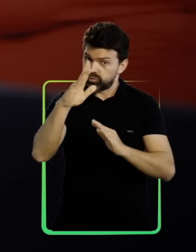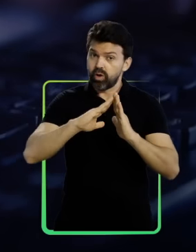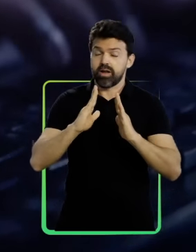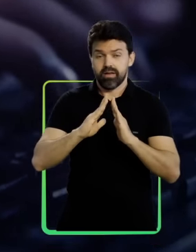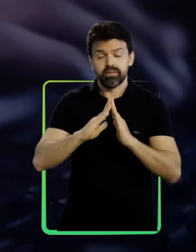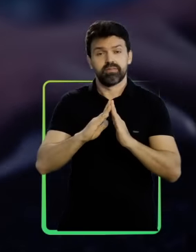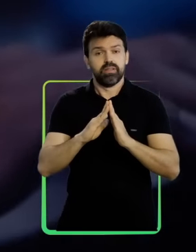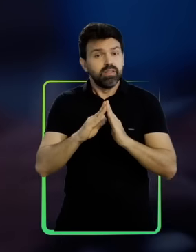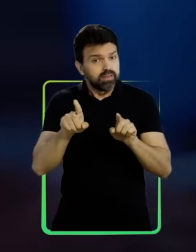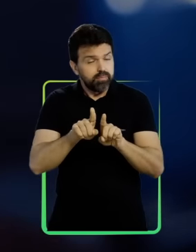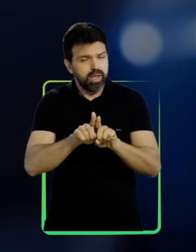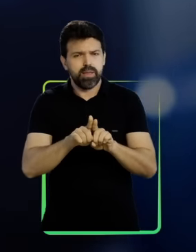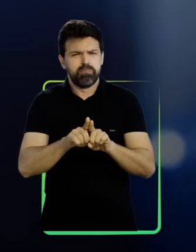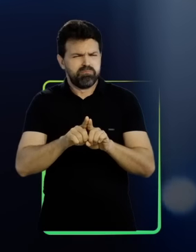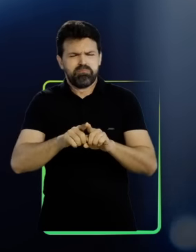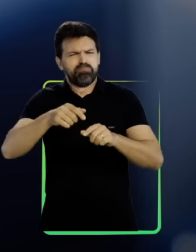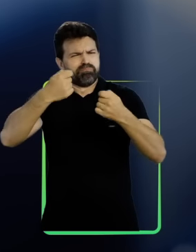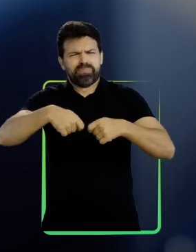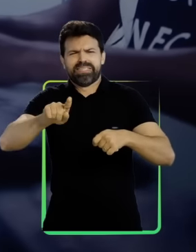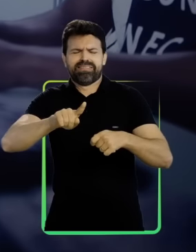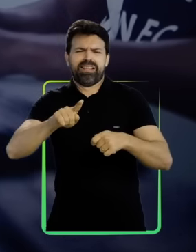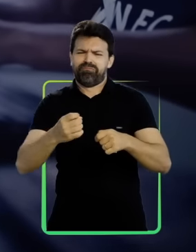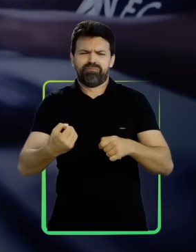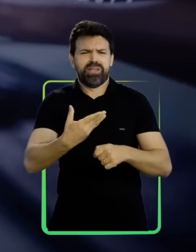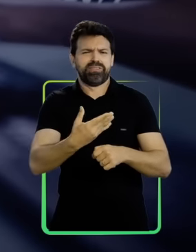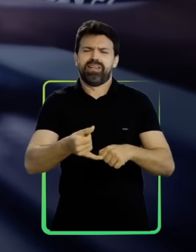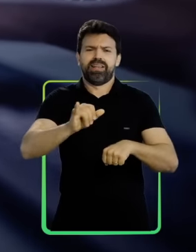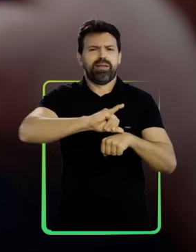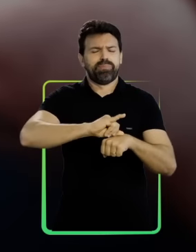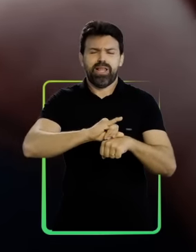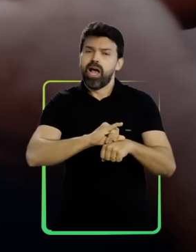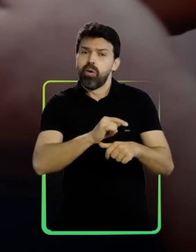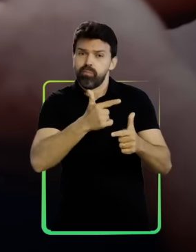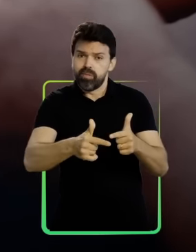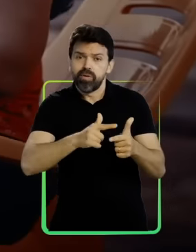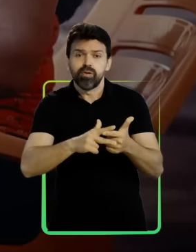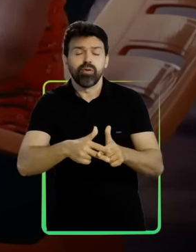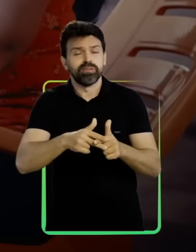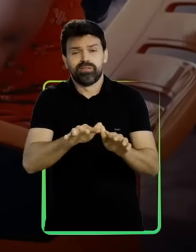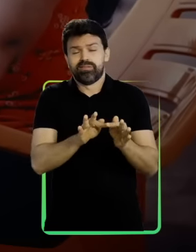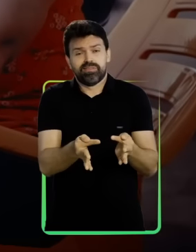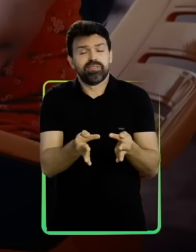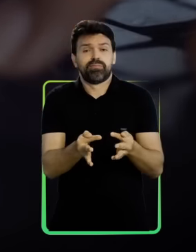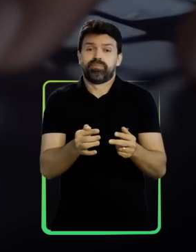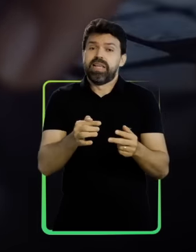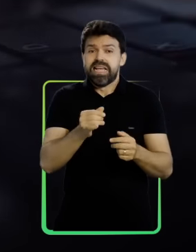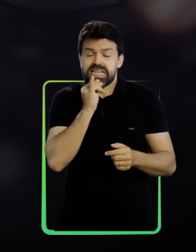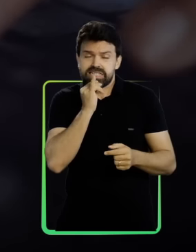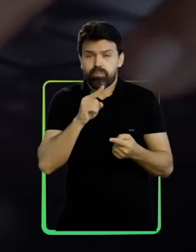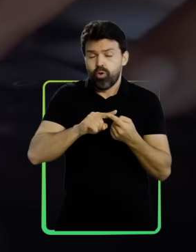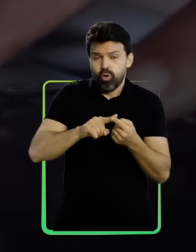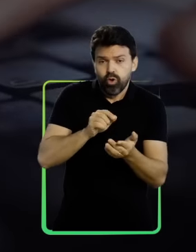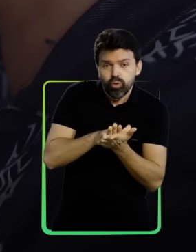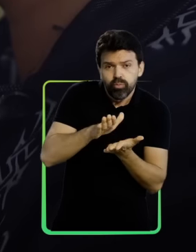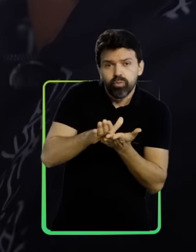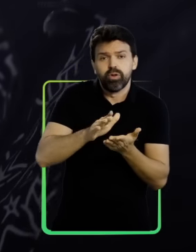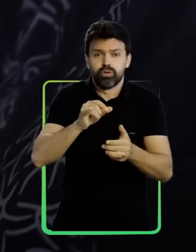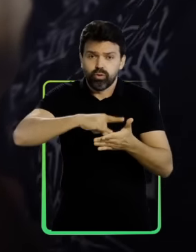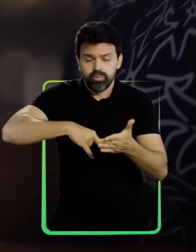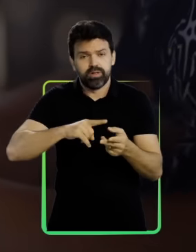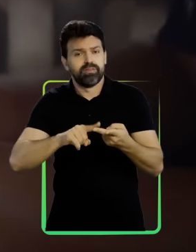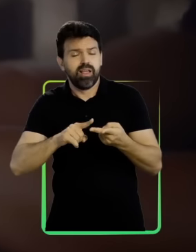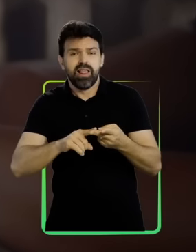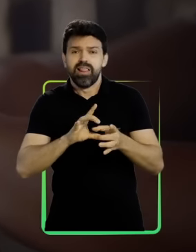casa. Ninguém vai precisar viajar pra capital pra resolver problemas simples. Como a emissão de documentos,